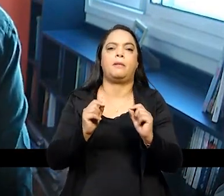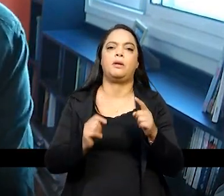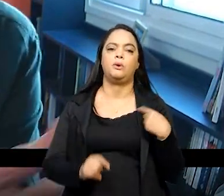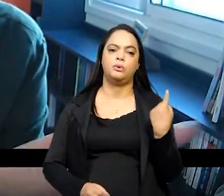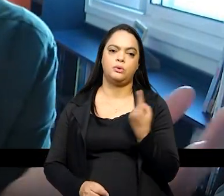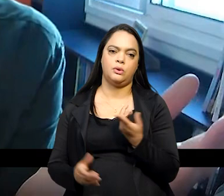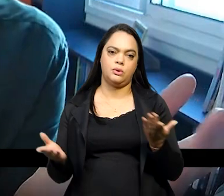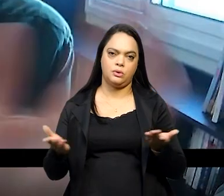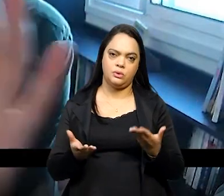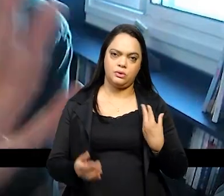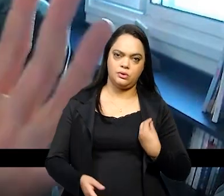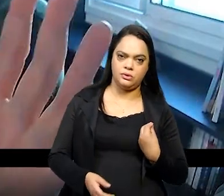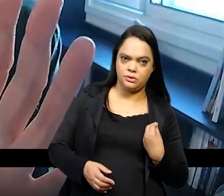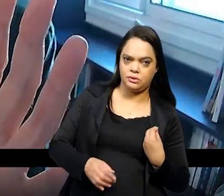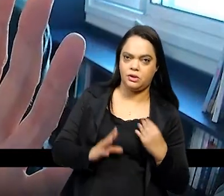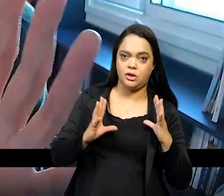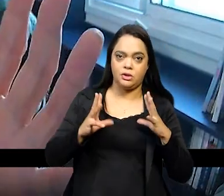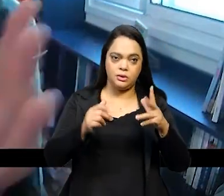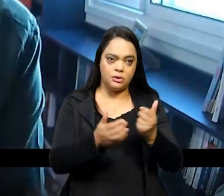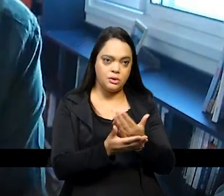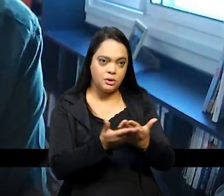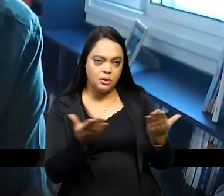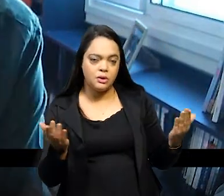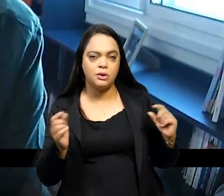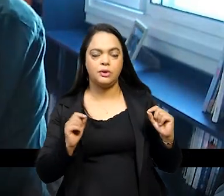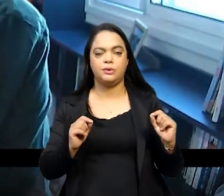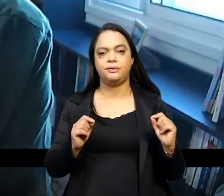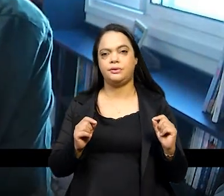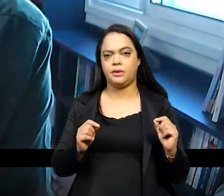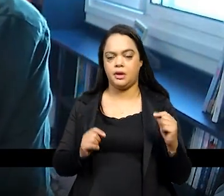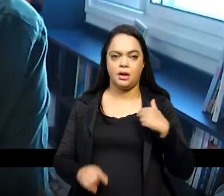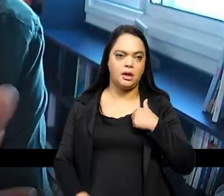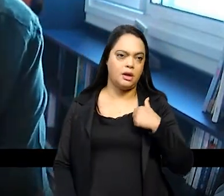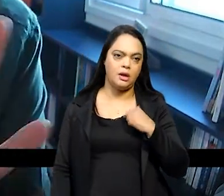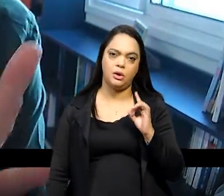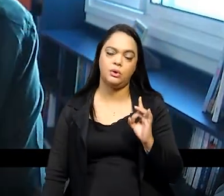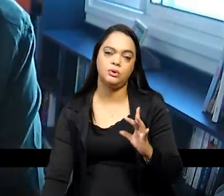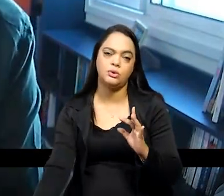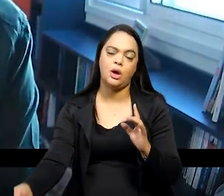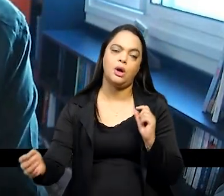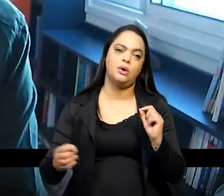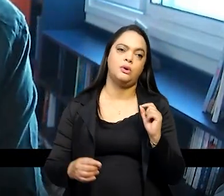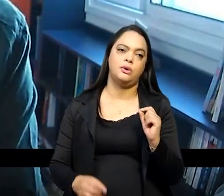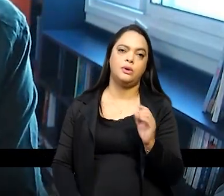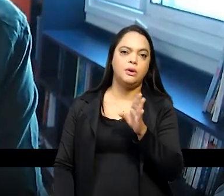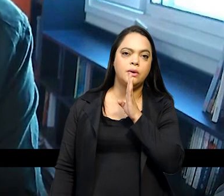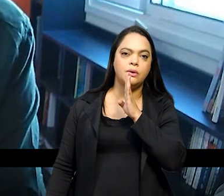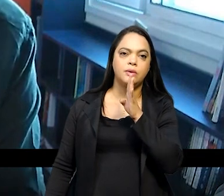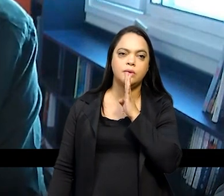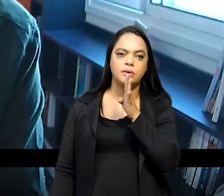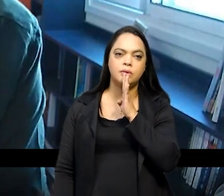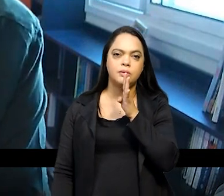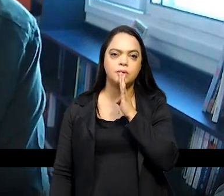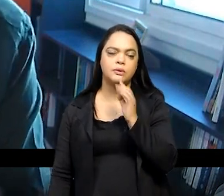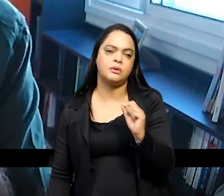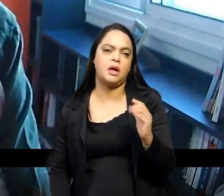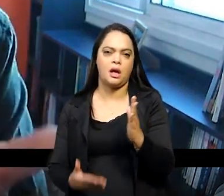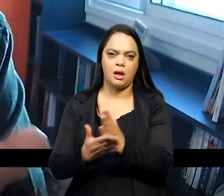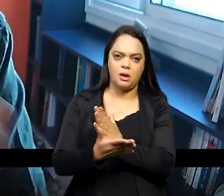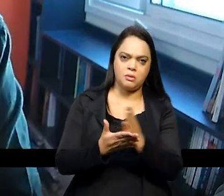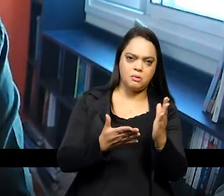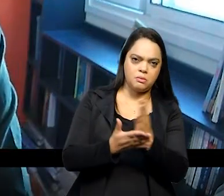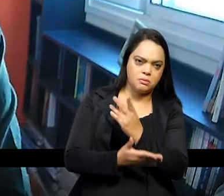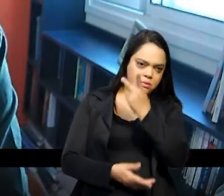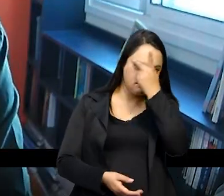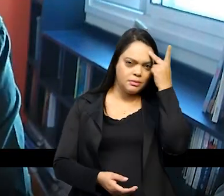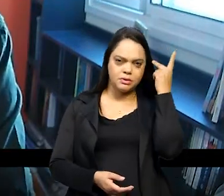porque todos vocês isso eu posso dizer eu só conhecia aqui muito superficialmente a Laís os outros cinco a